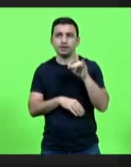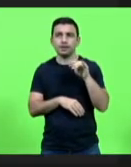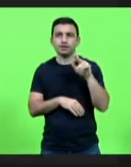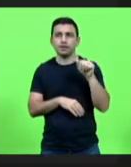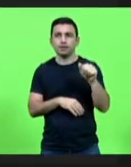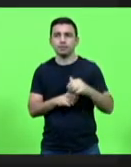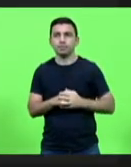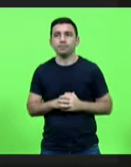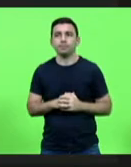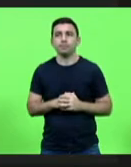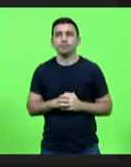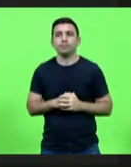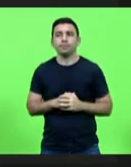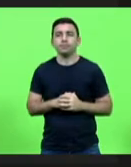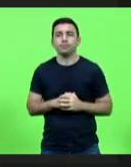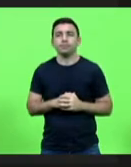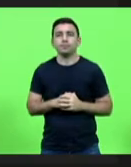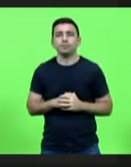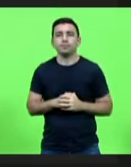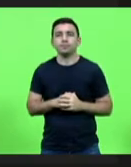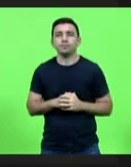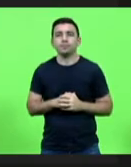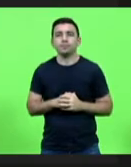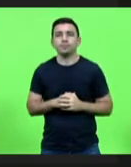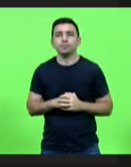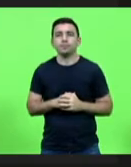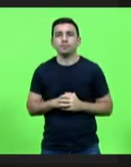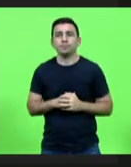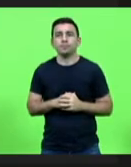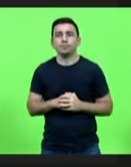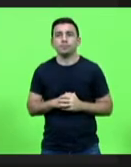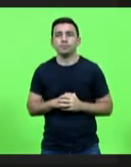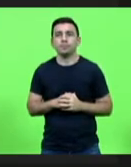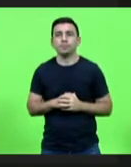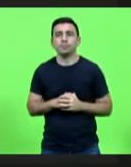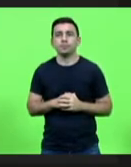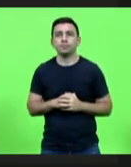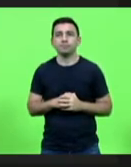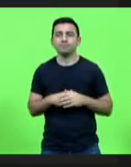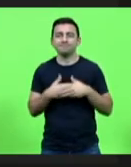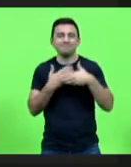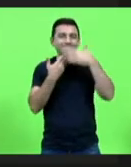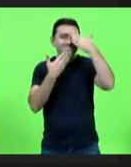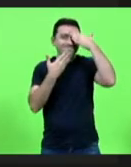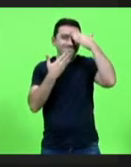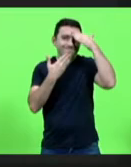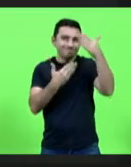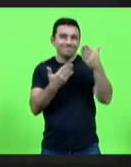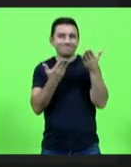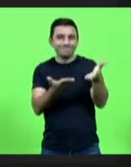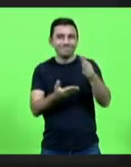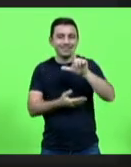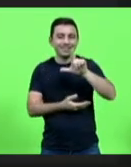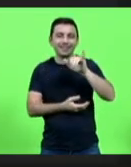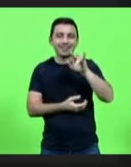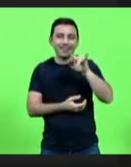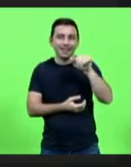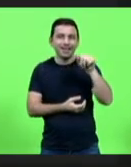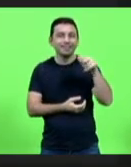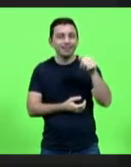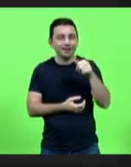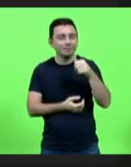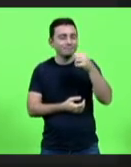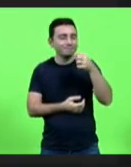Tudo bem? Ok, então. Então, Liliana, agradecemos a sua presença aqui